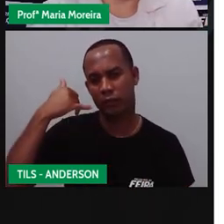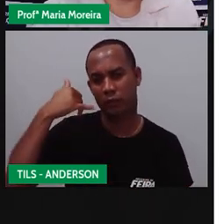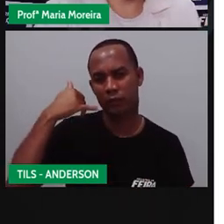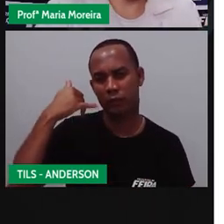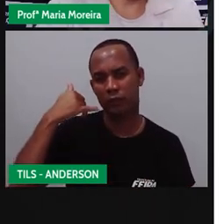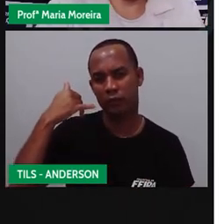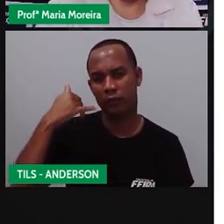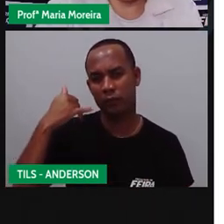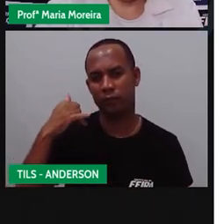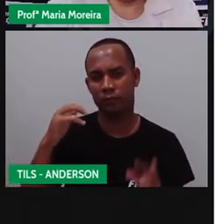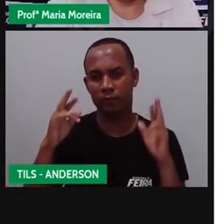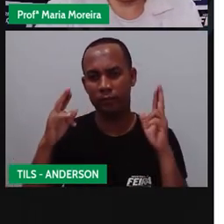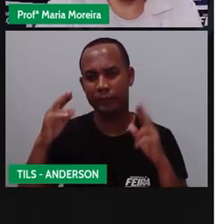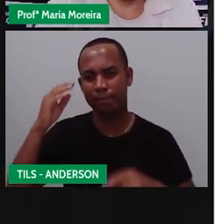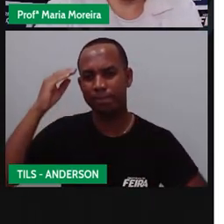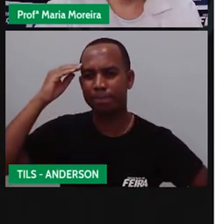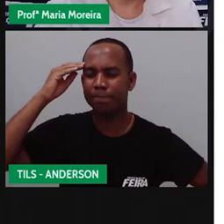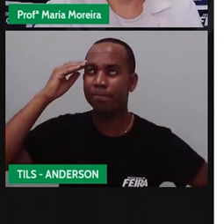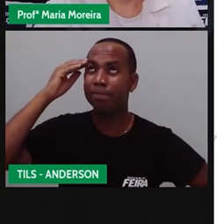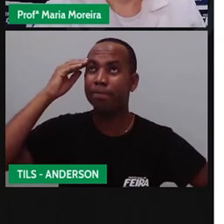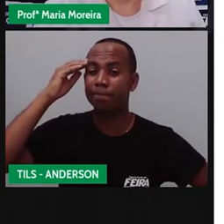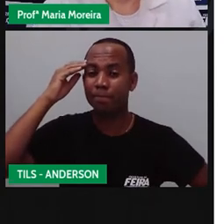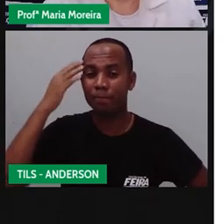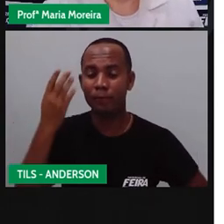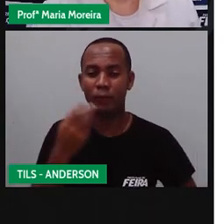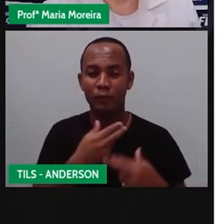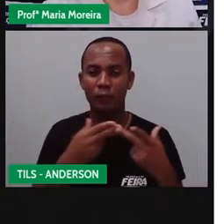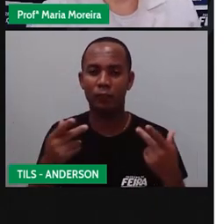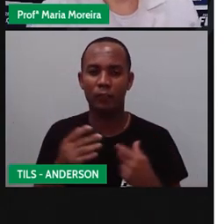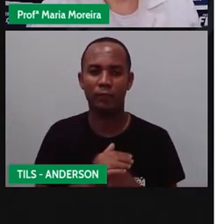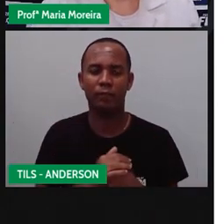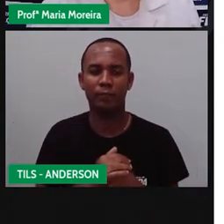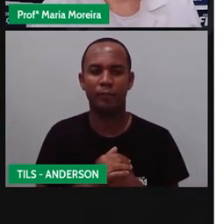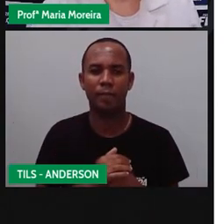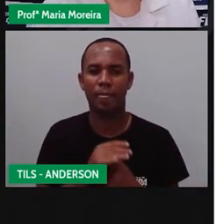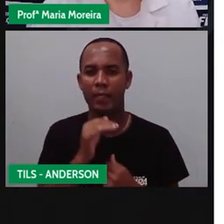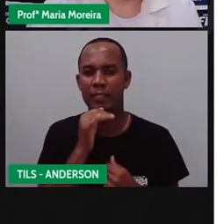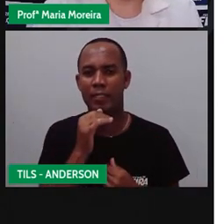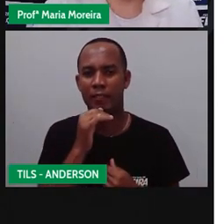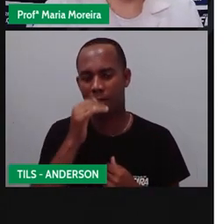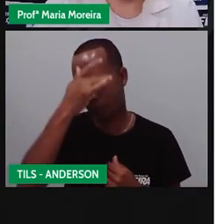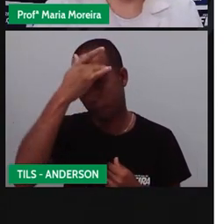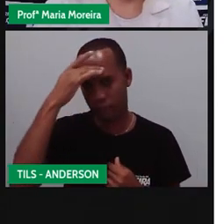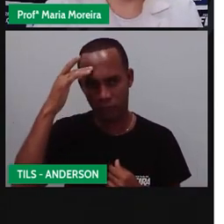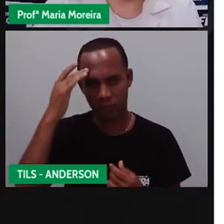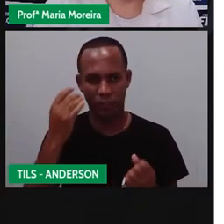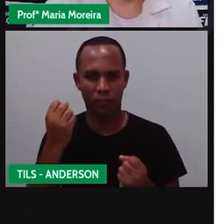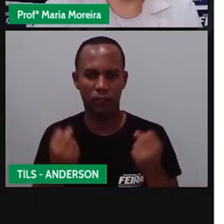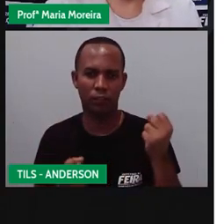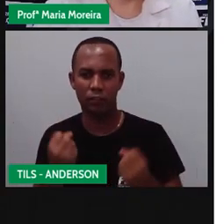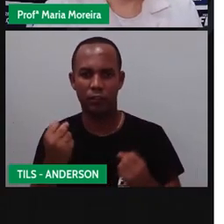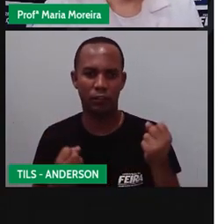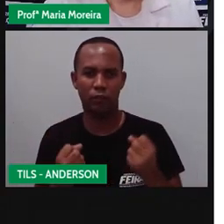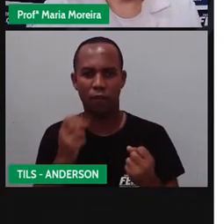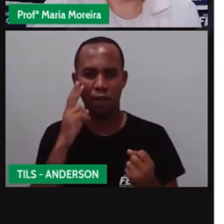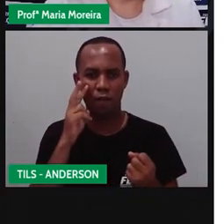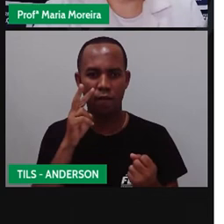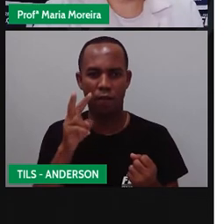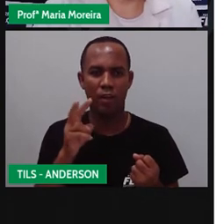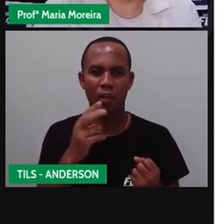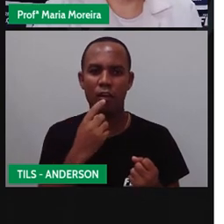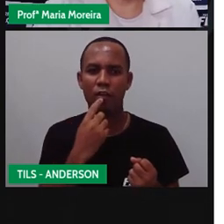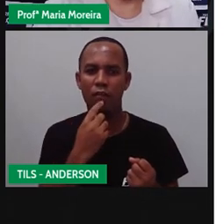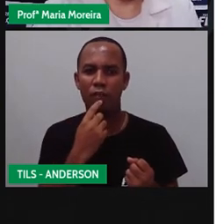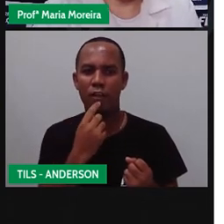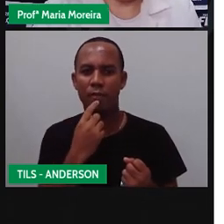expressões, como o Anderson brincou com a gente agora. Por exemplo, se uma pessoa está dirigindo e vê o sinal vermelho, qual a